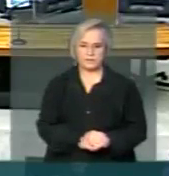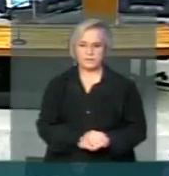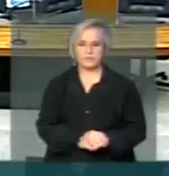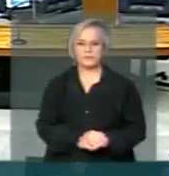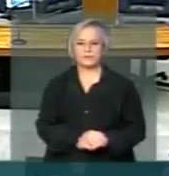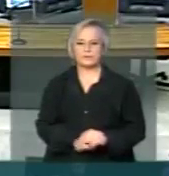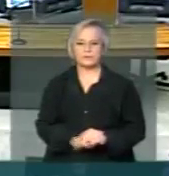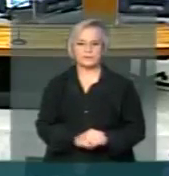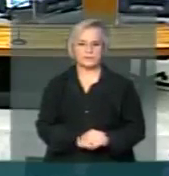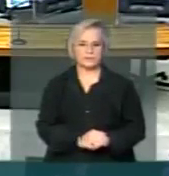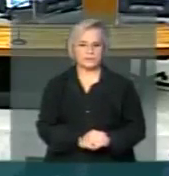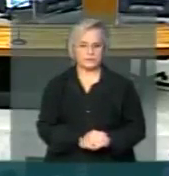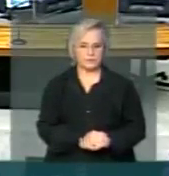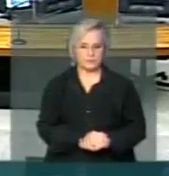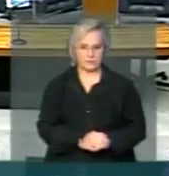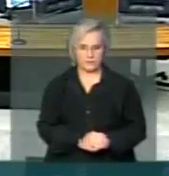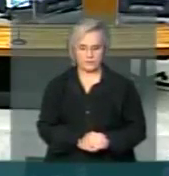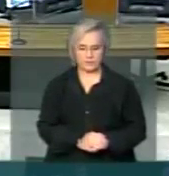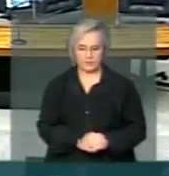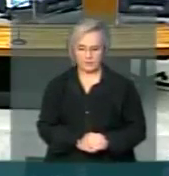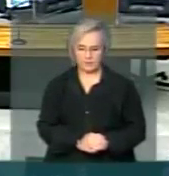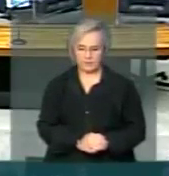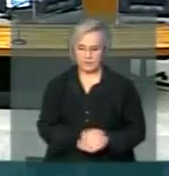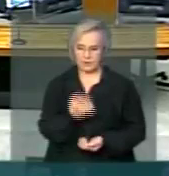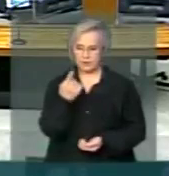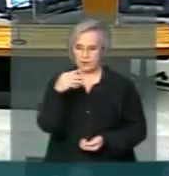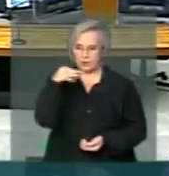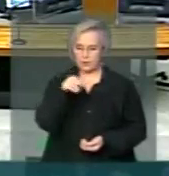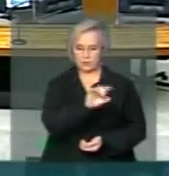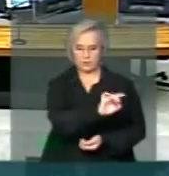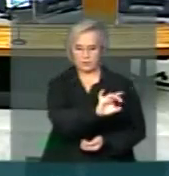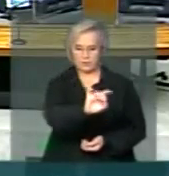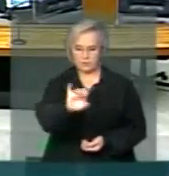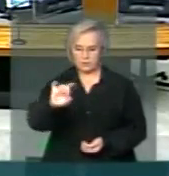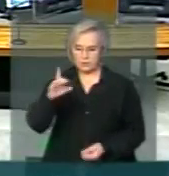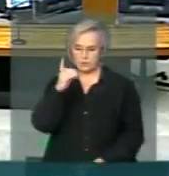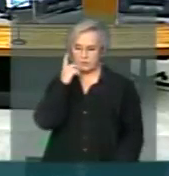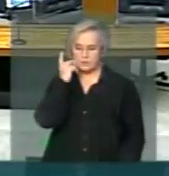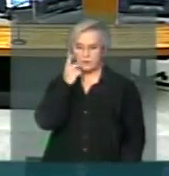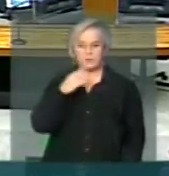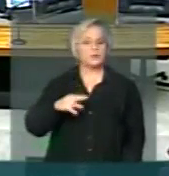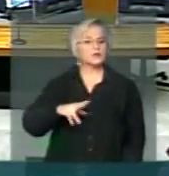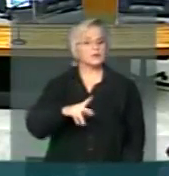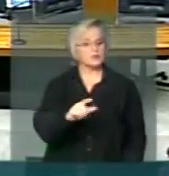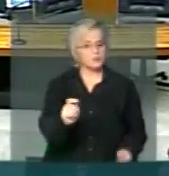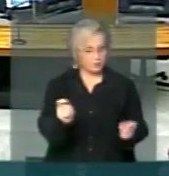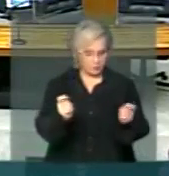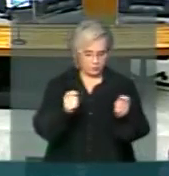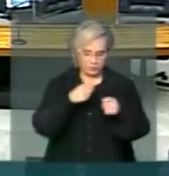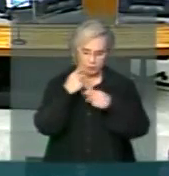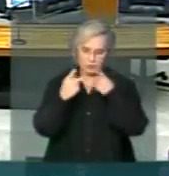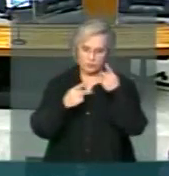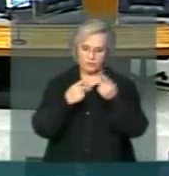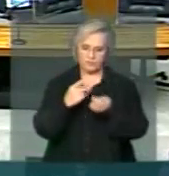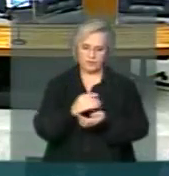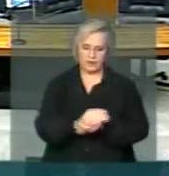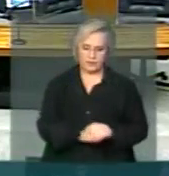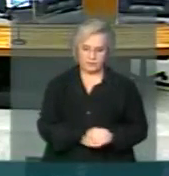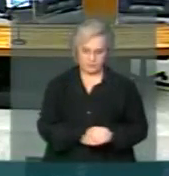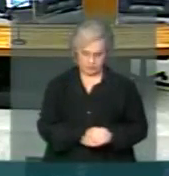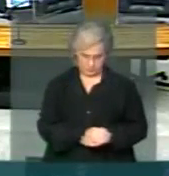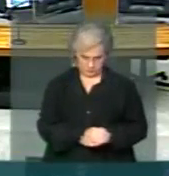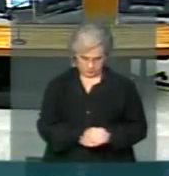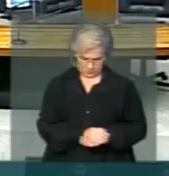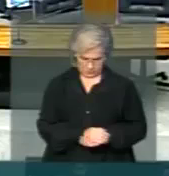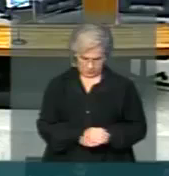Pois não, meu grande líder. Agora, um minuto para cada deputado, para que todos possam ter... Assim que um minuto eu vou estar passando